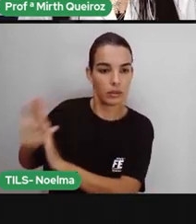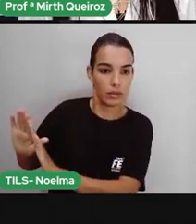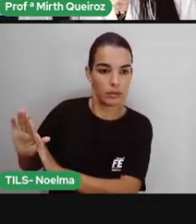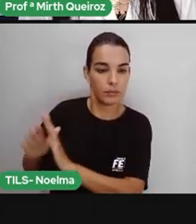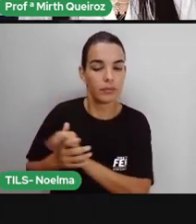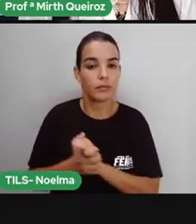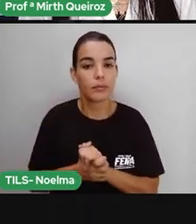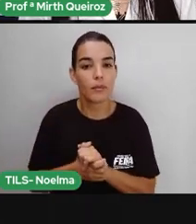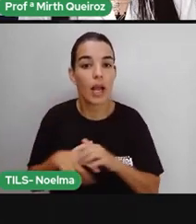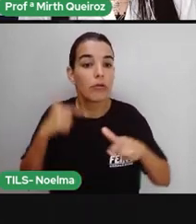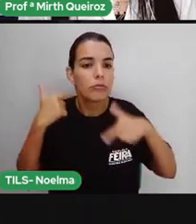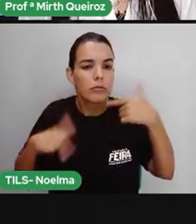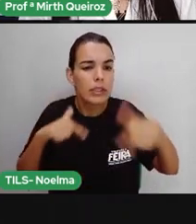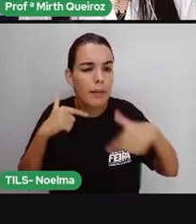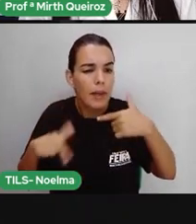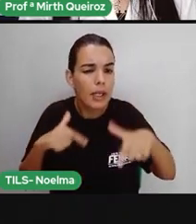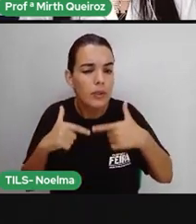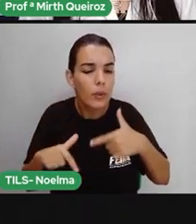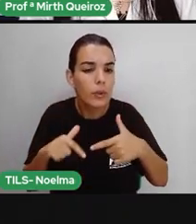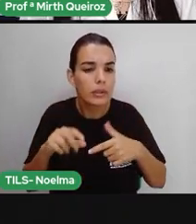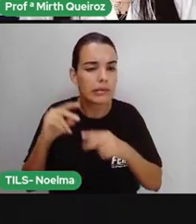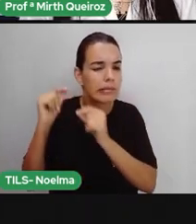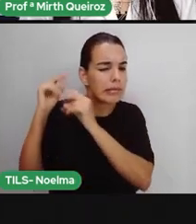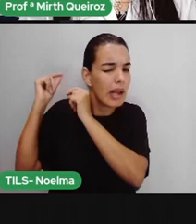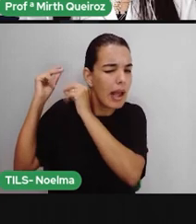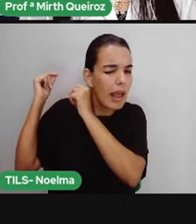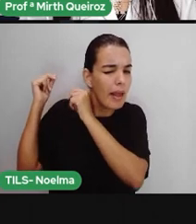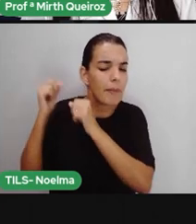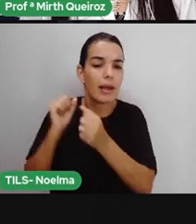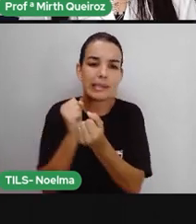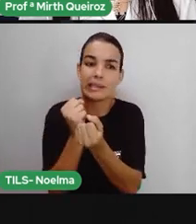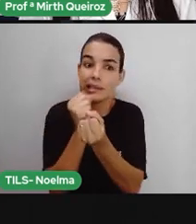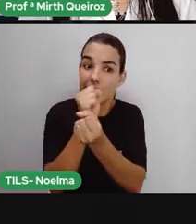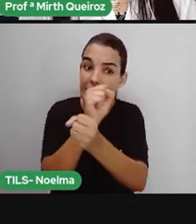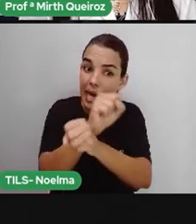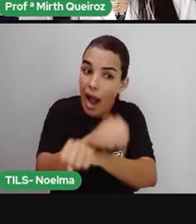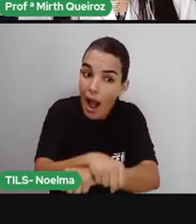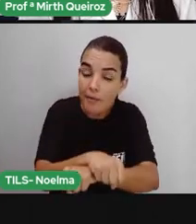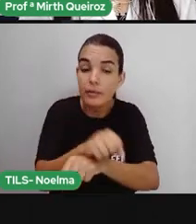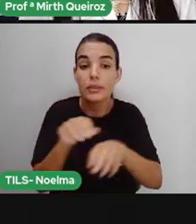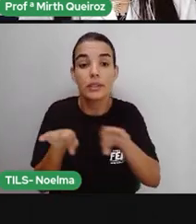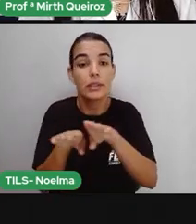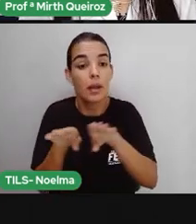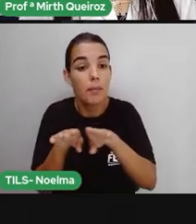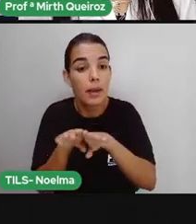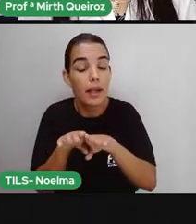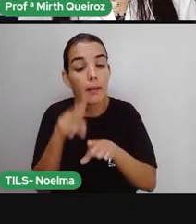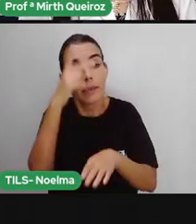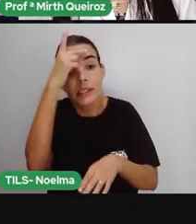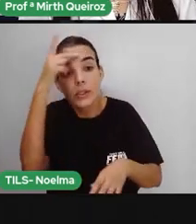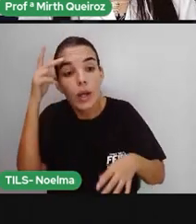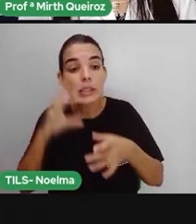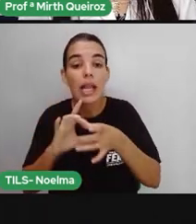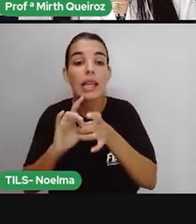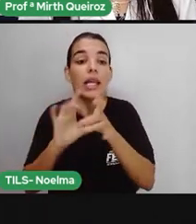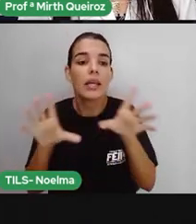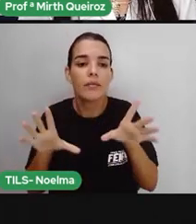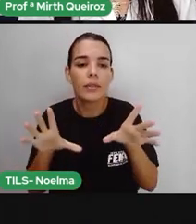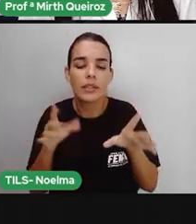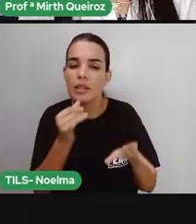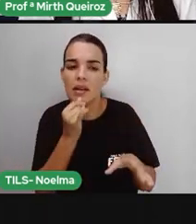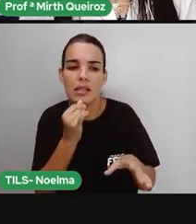Os trabalhadores, na época, eram os escravos e havia também os trabalhadores livres, como o caso de